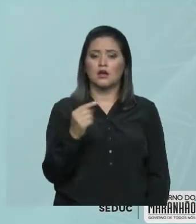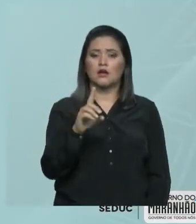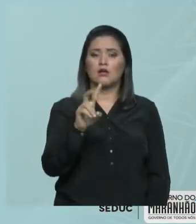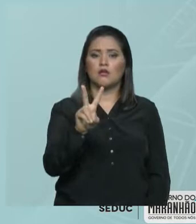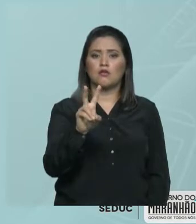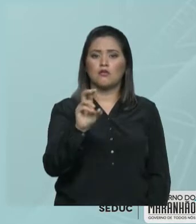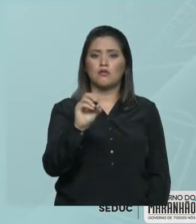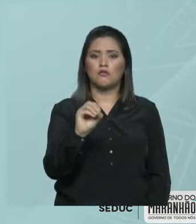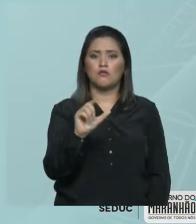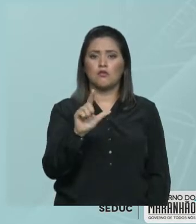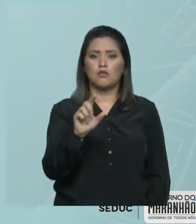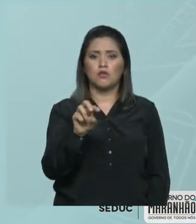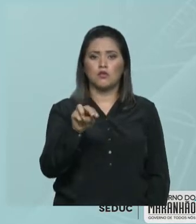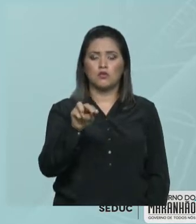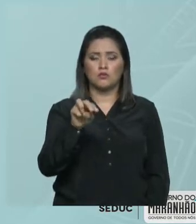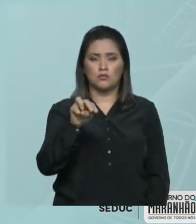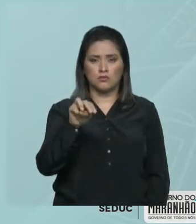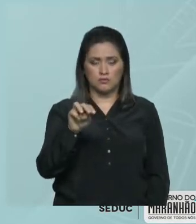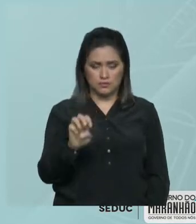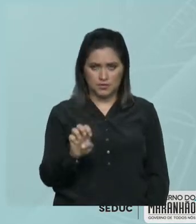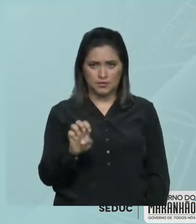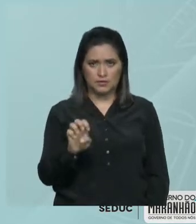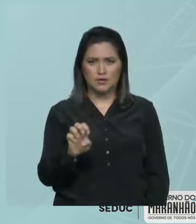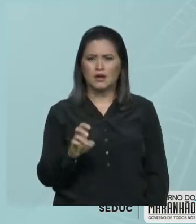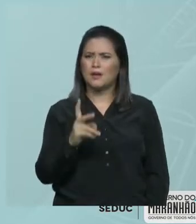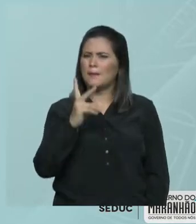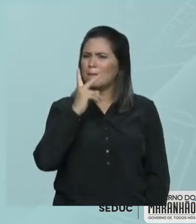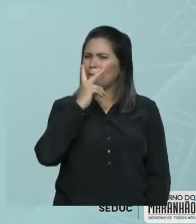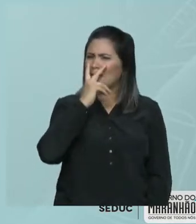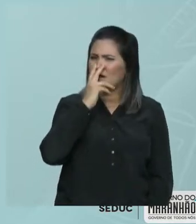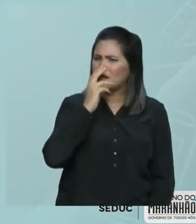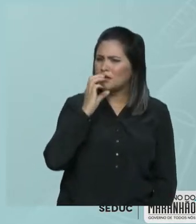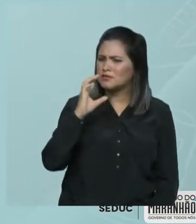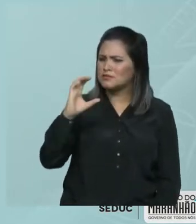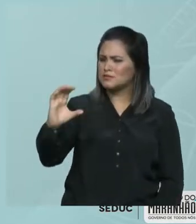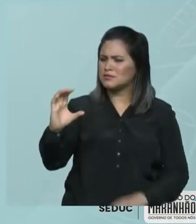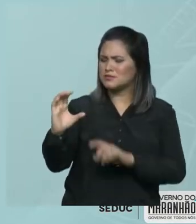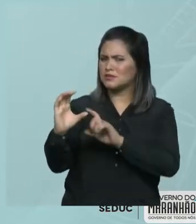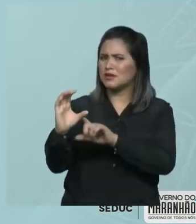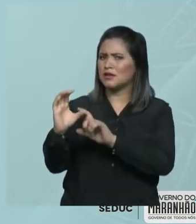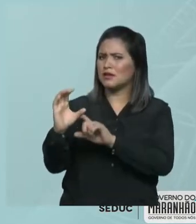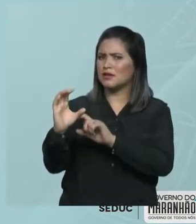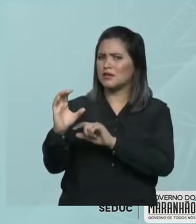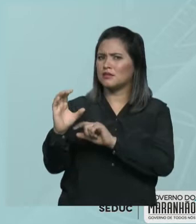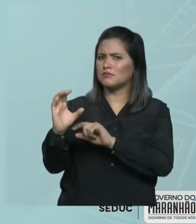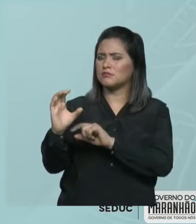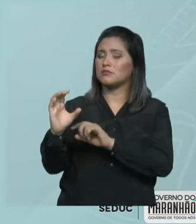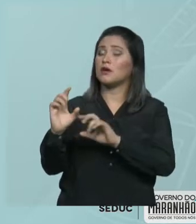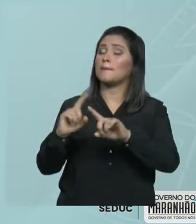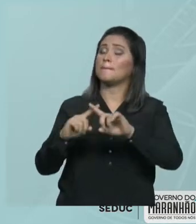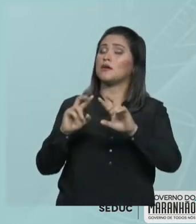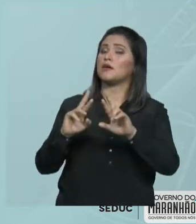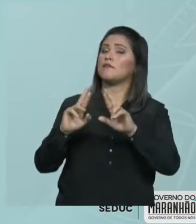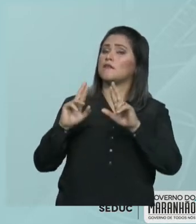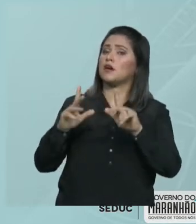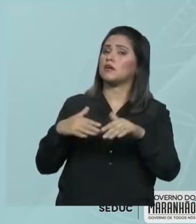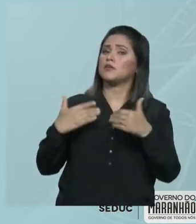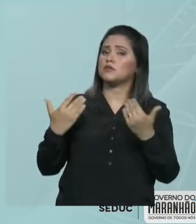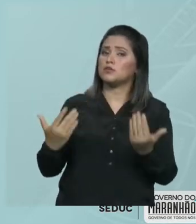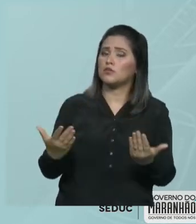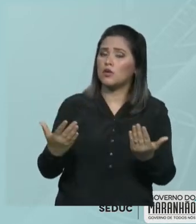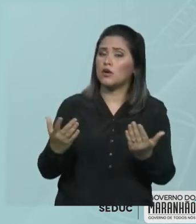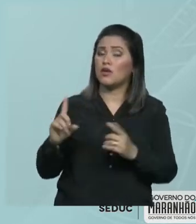pessoal? Perceba que ela parece muito com concentração comum. Mas qual é a diferença de densidade para a concentração comum?